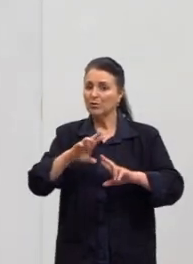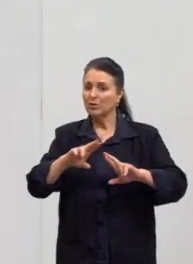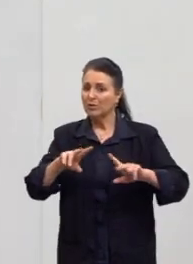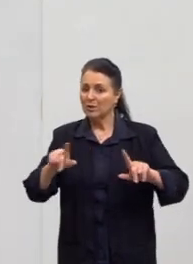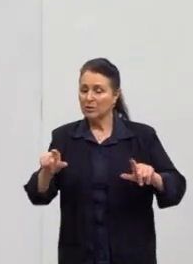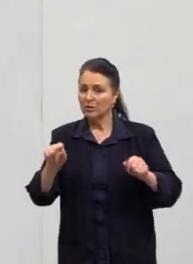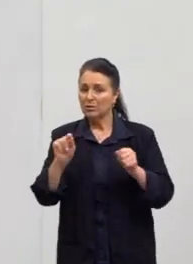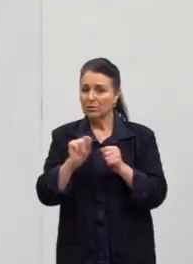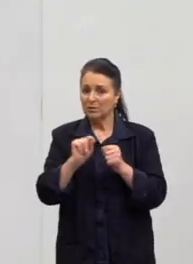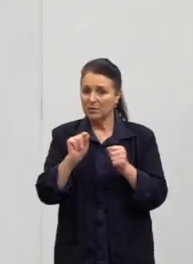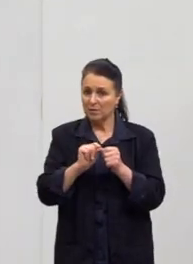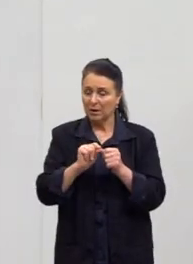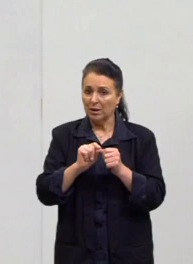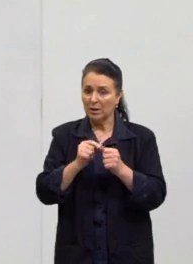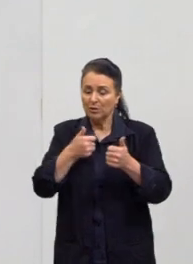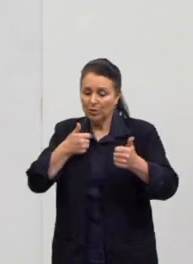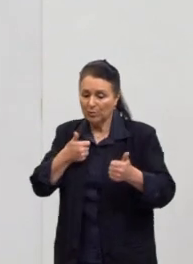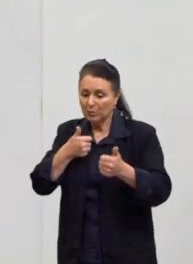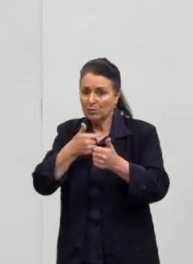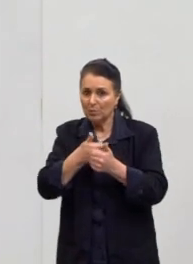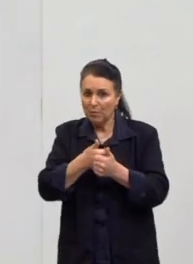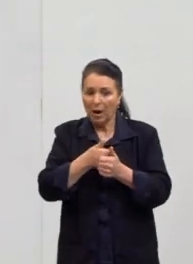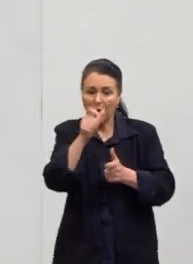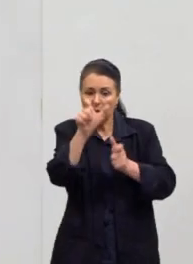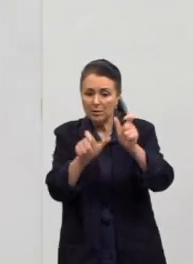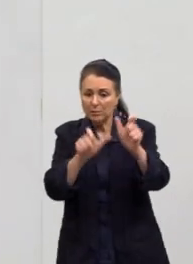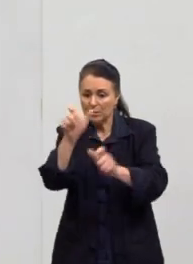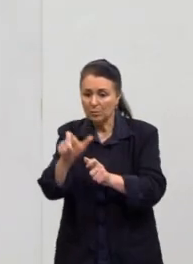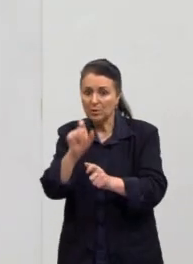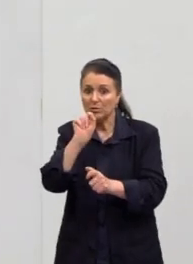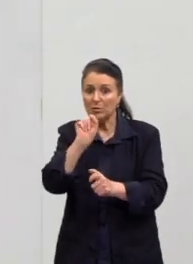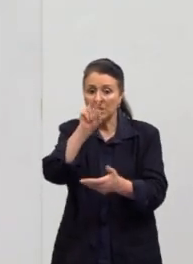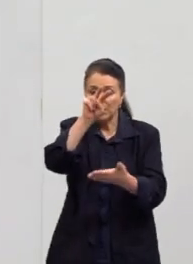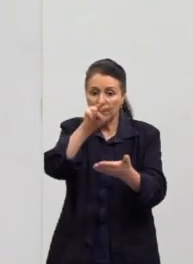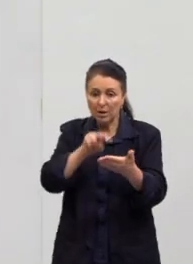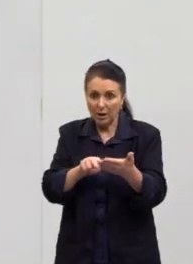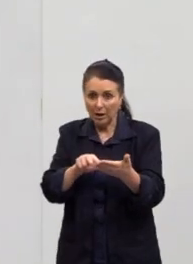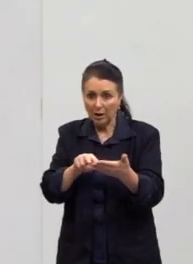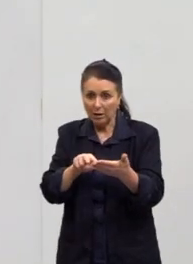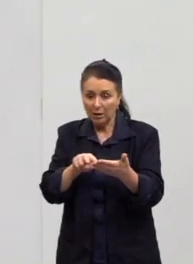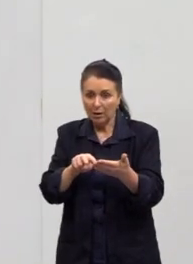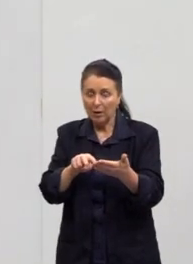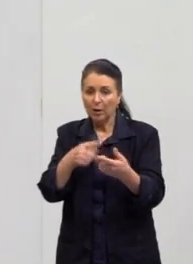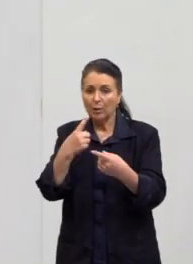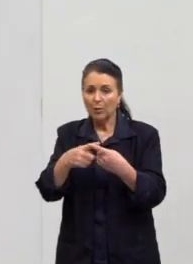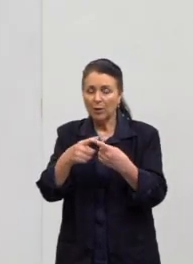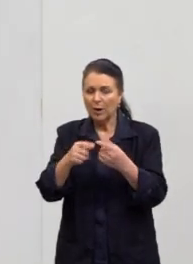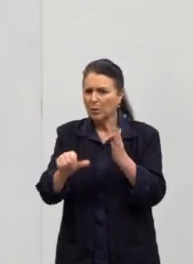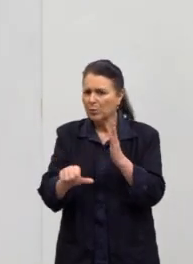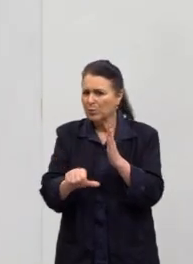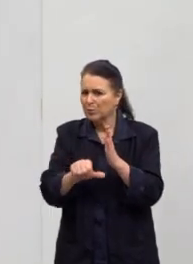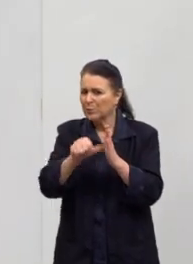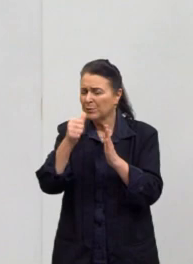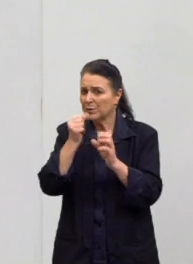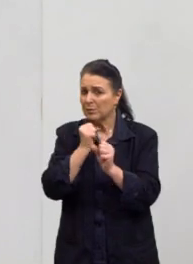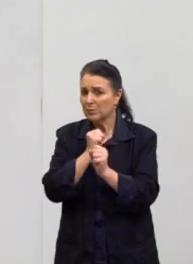jeito que vai aproximar o público leitor. Por quê? Nesses primeiros anos aí